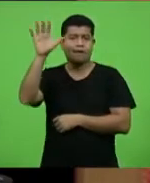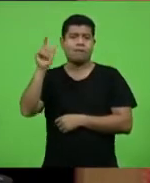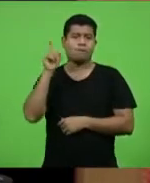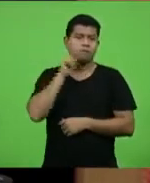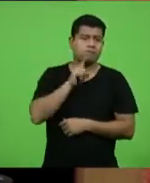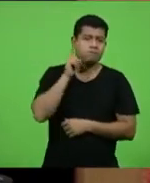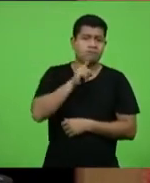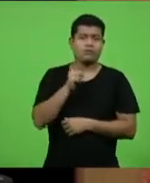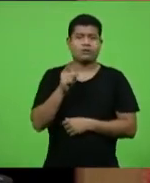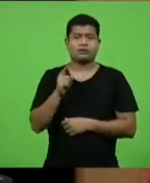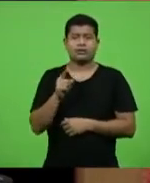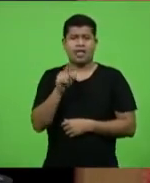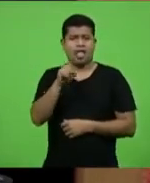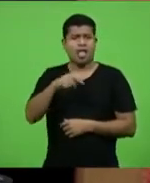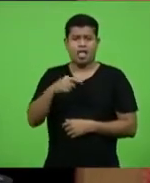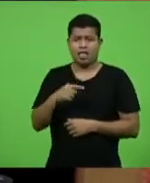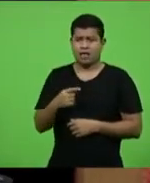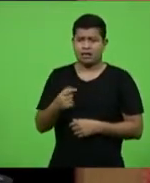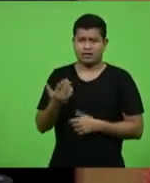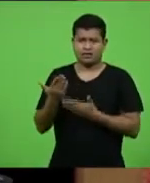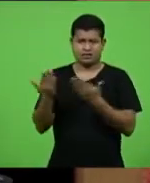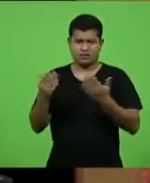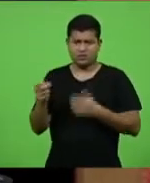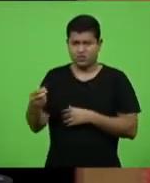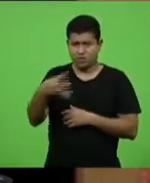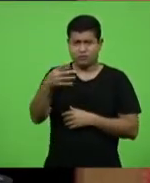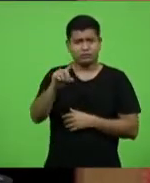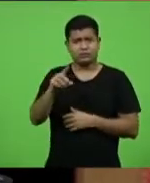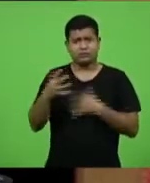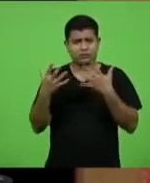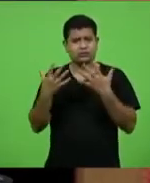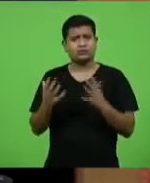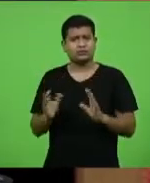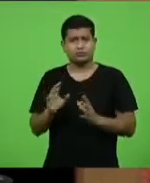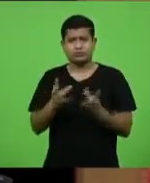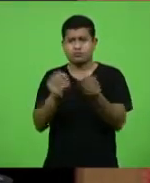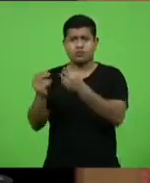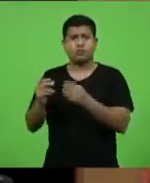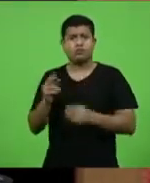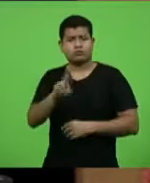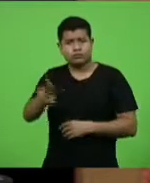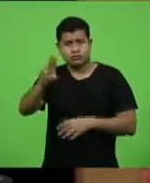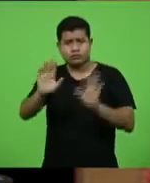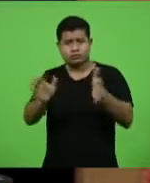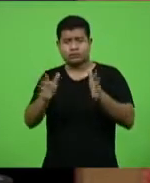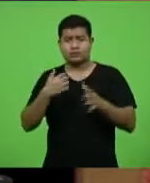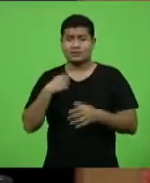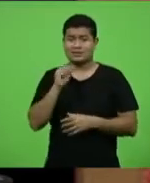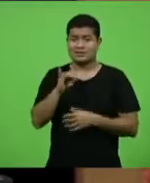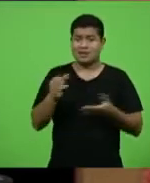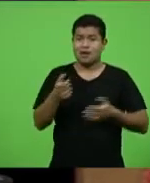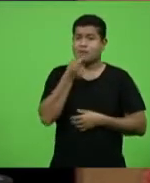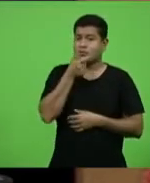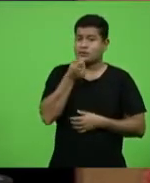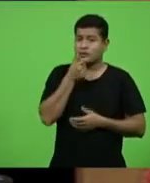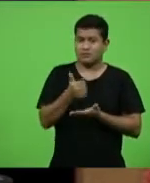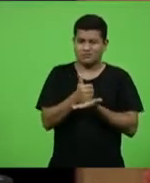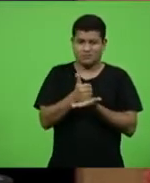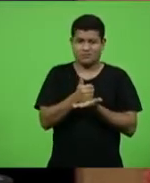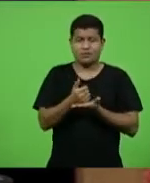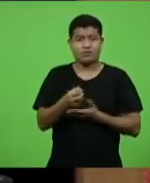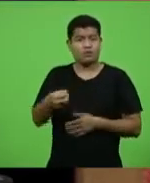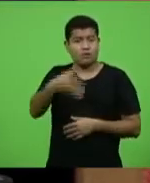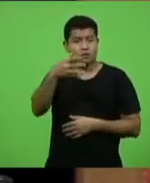produto novo. Se fosse um medicamento novo que não se conhece, aí não poderia comprar sem Anvisa.